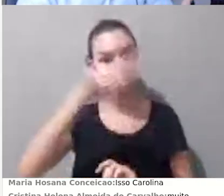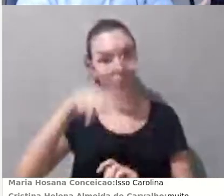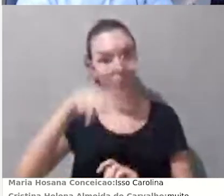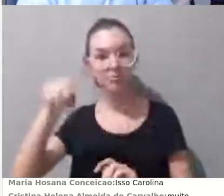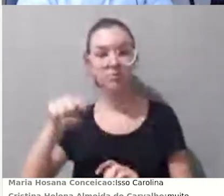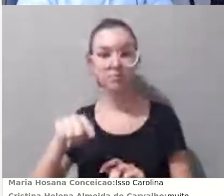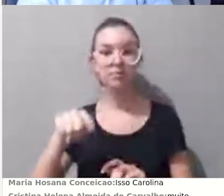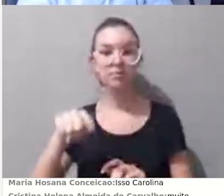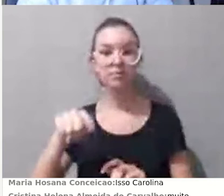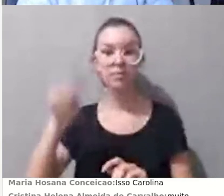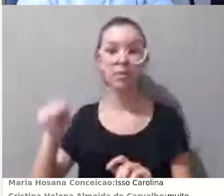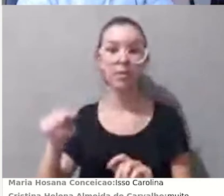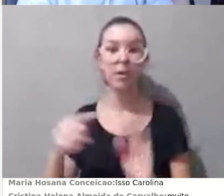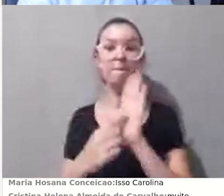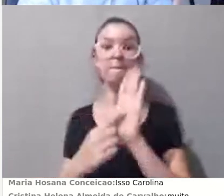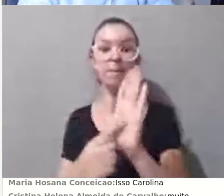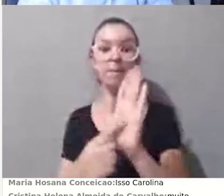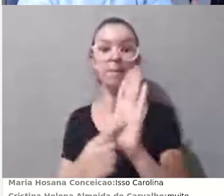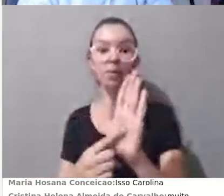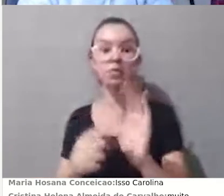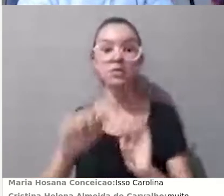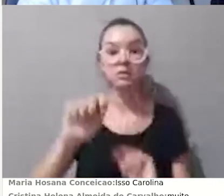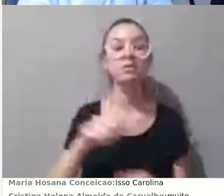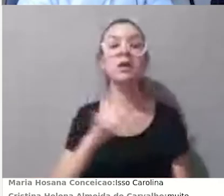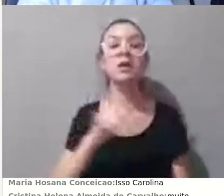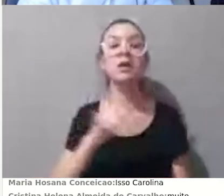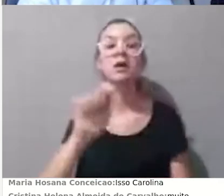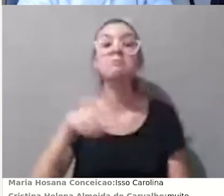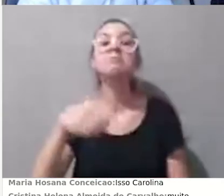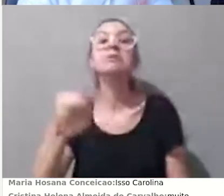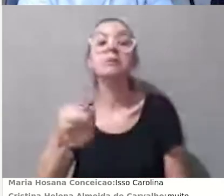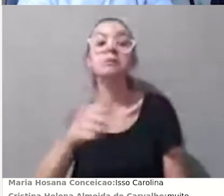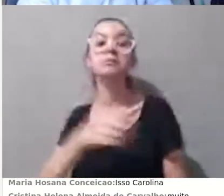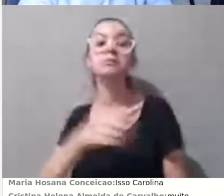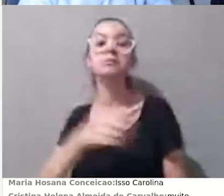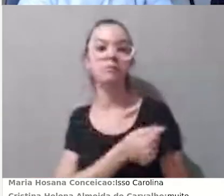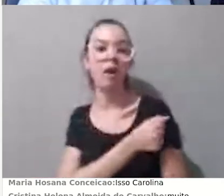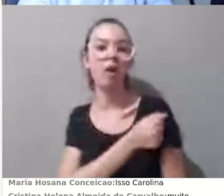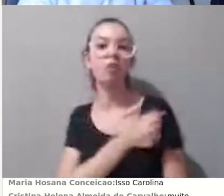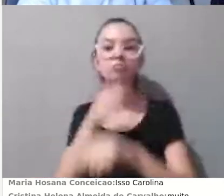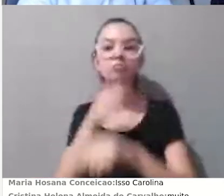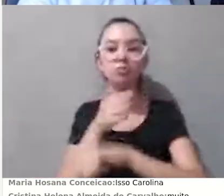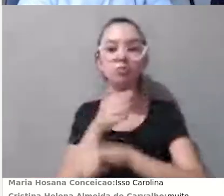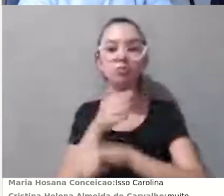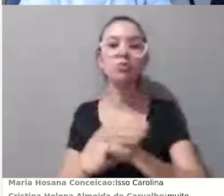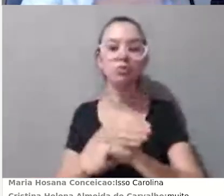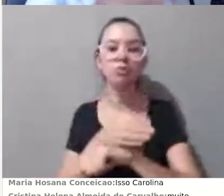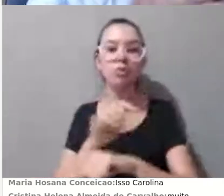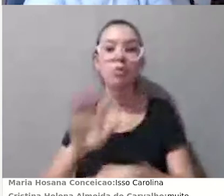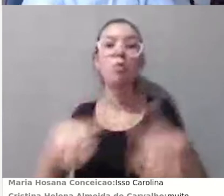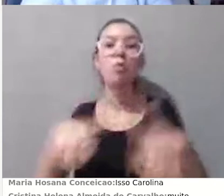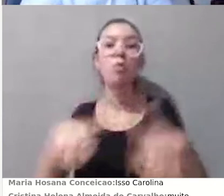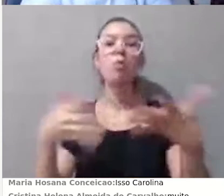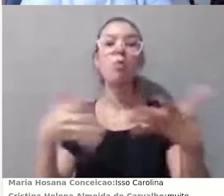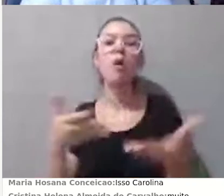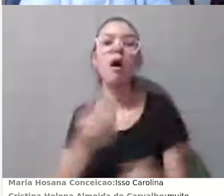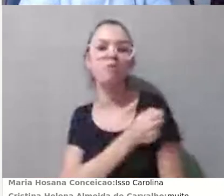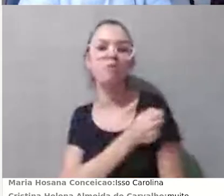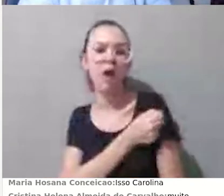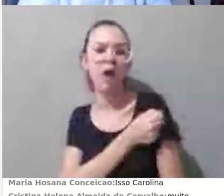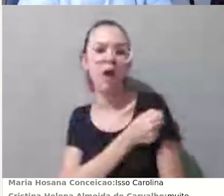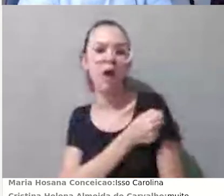o vídeo embutido, ele também vai gerar o registro de quem interagiu com aquele vídeo. Ou seja, deu o aperto ou play.